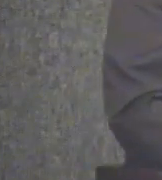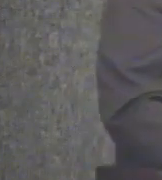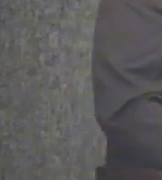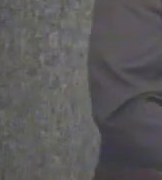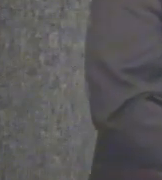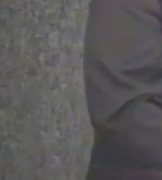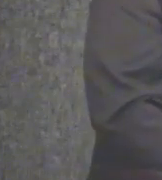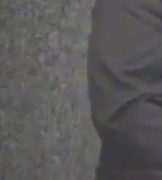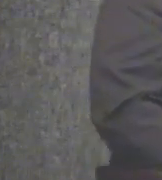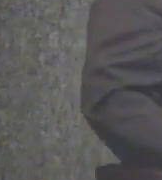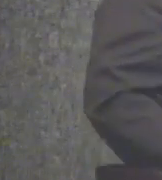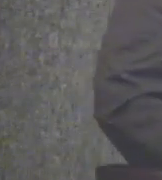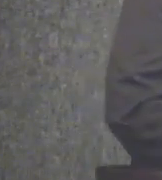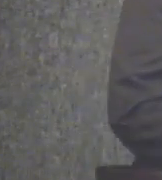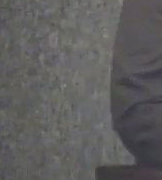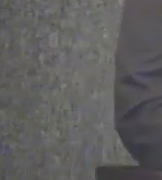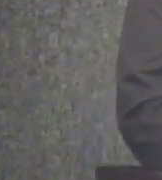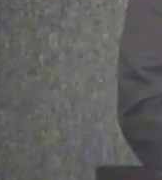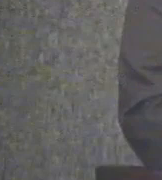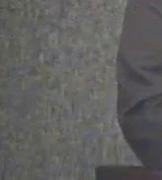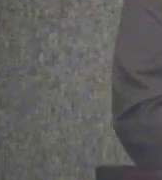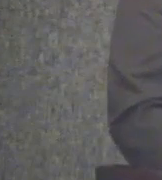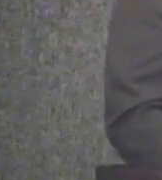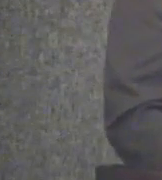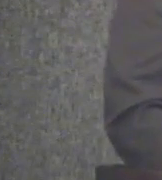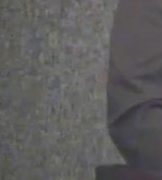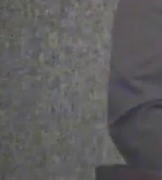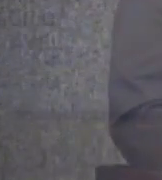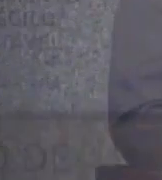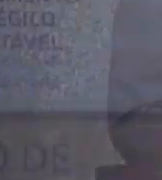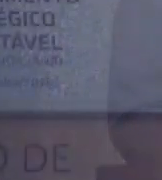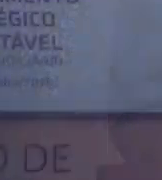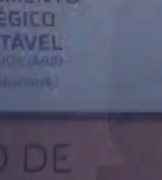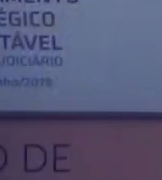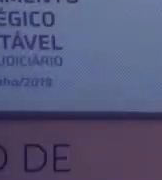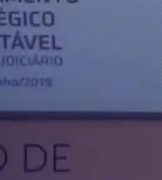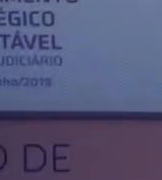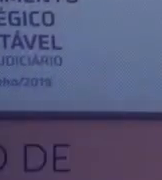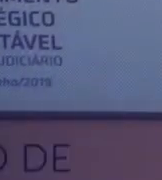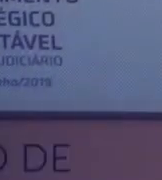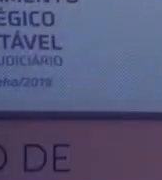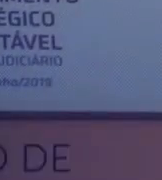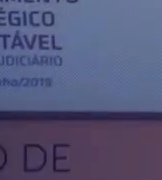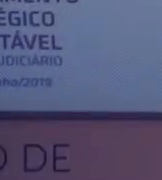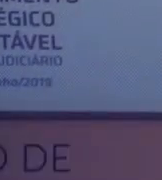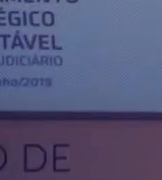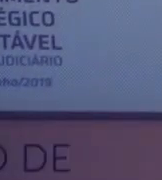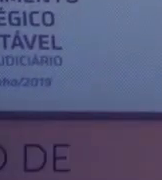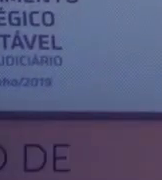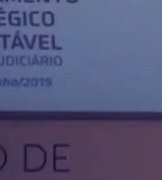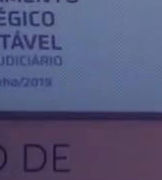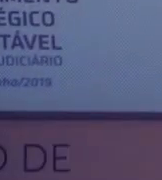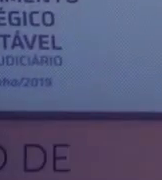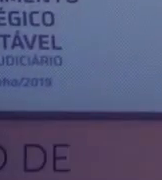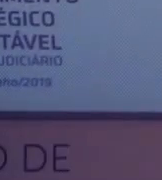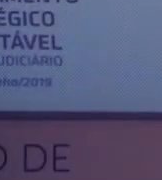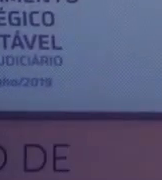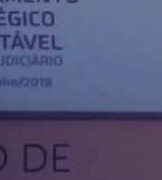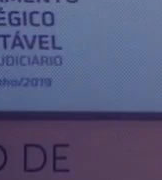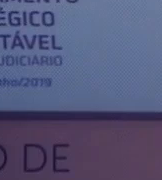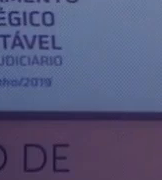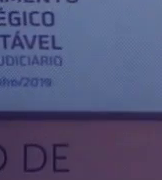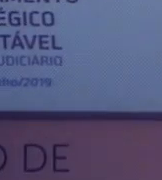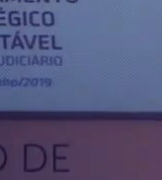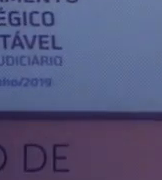E agora, para apresentar a palestra com o tema O Papel do TCU na Implementação da Agenda 2030, nós convidamos o